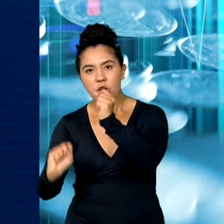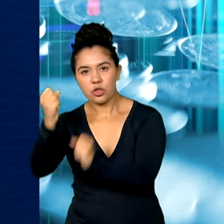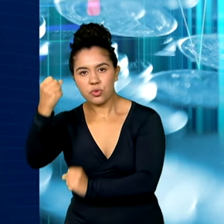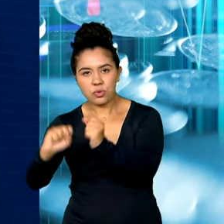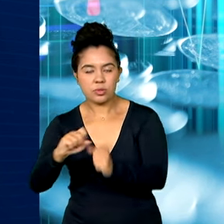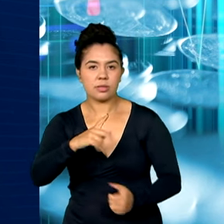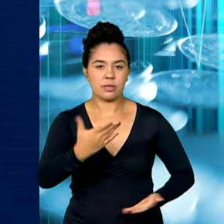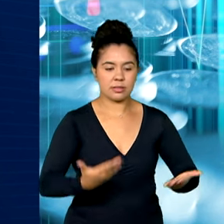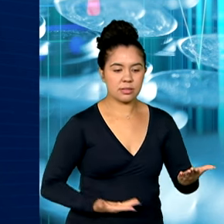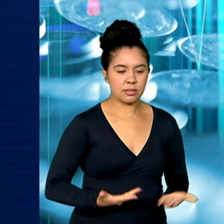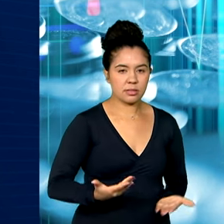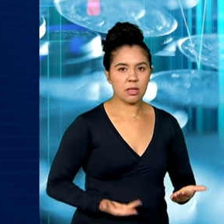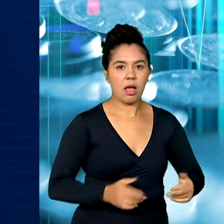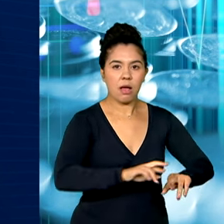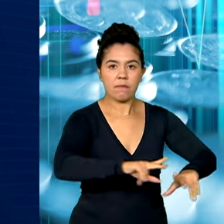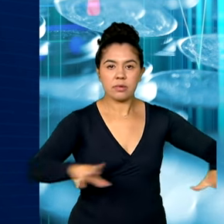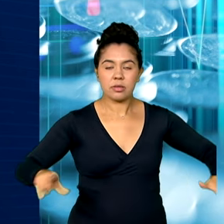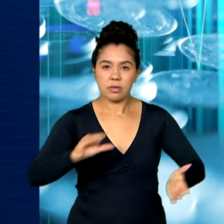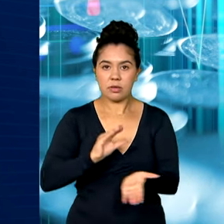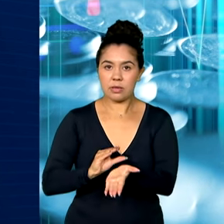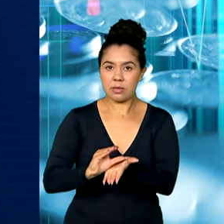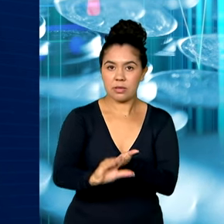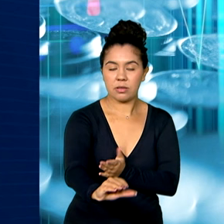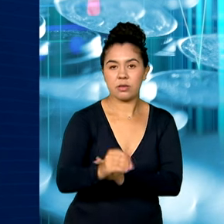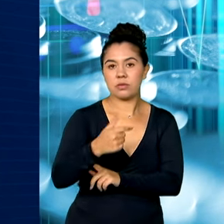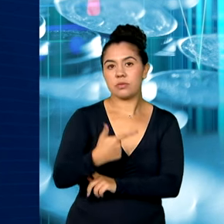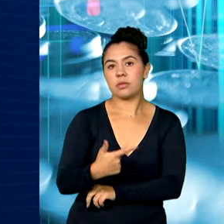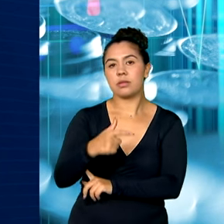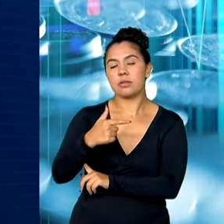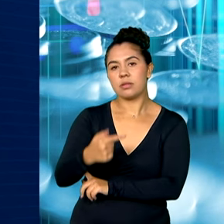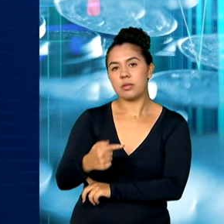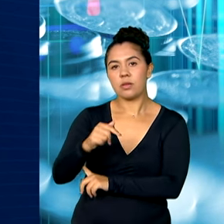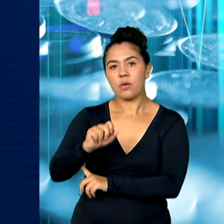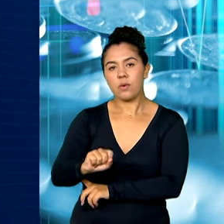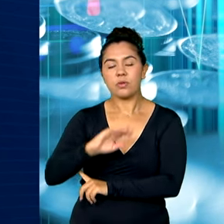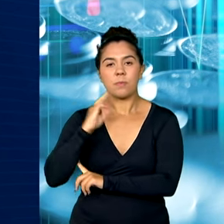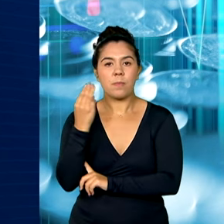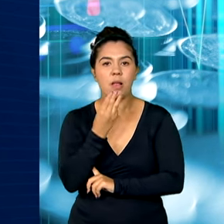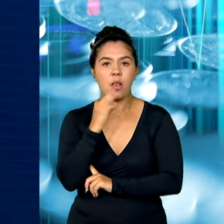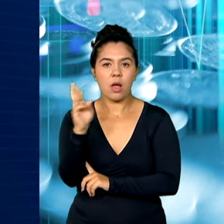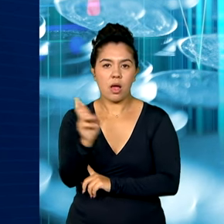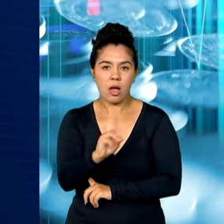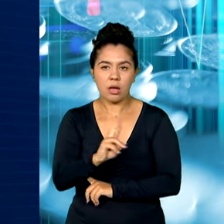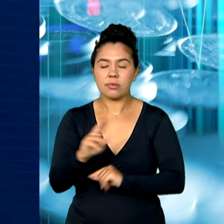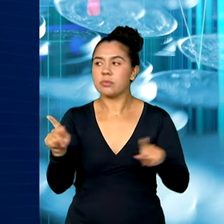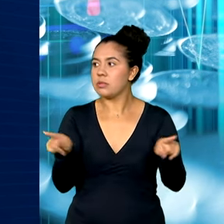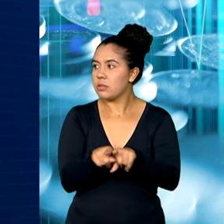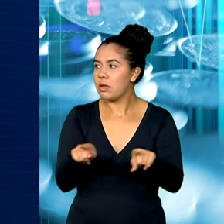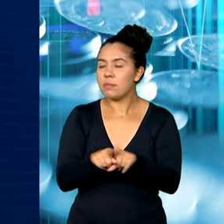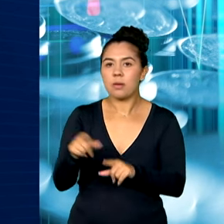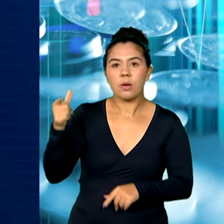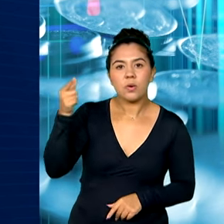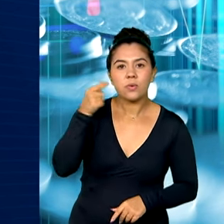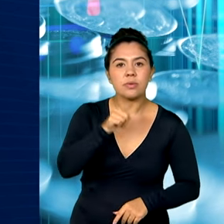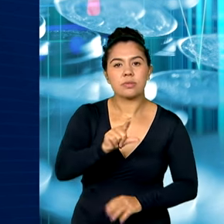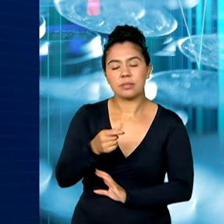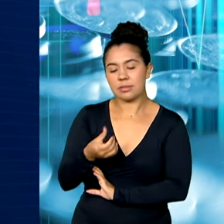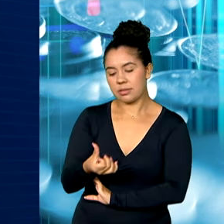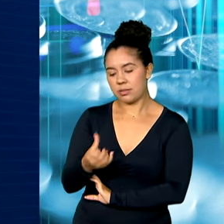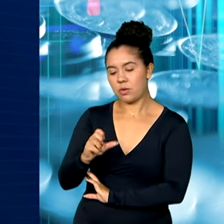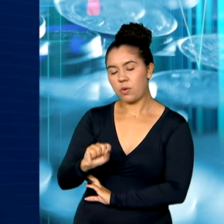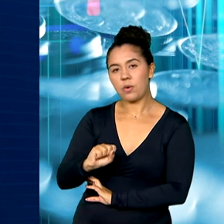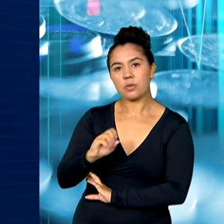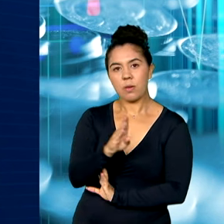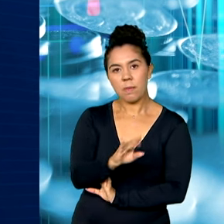com um investimento de mais de 278 milhões de reais, com potencial de gerar 68 bilhões de